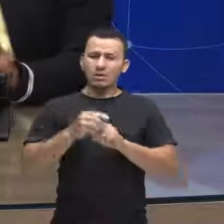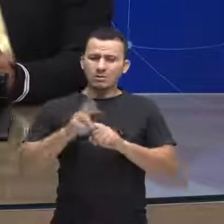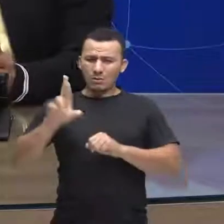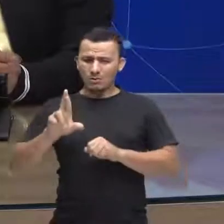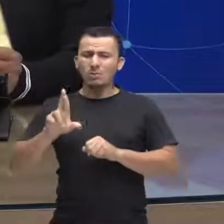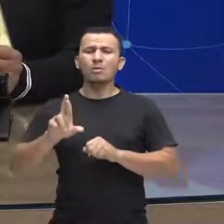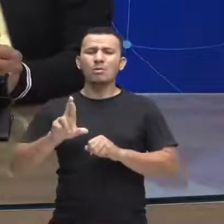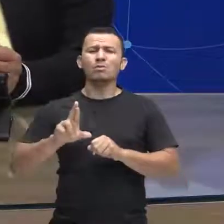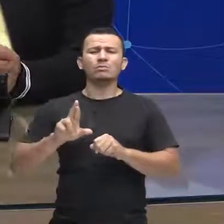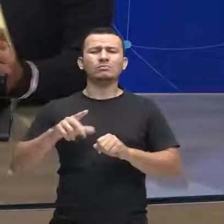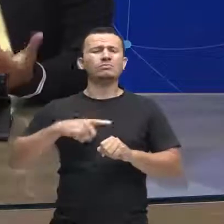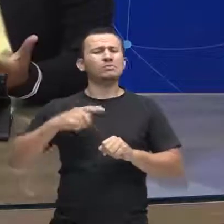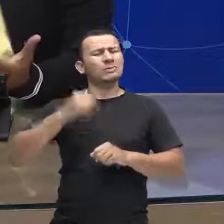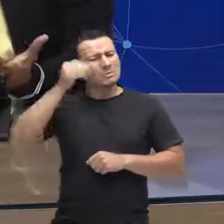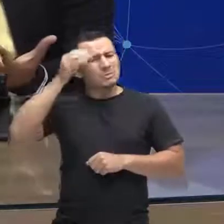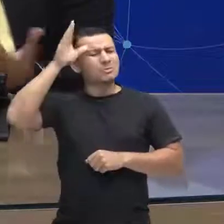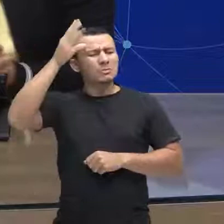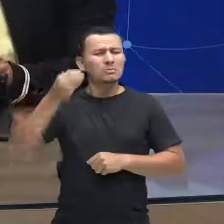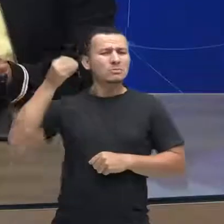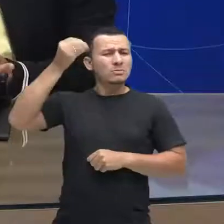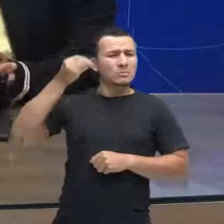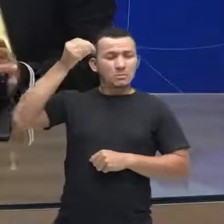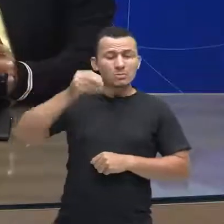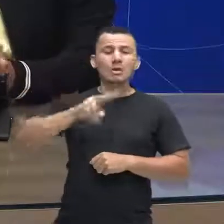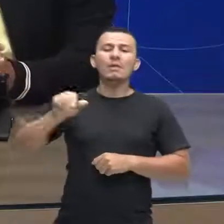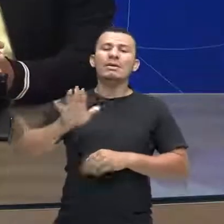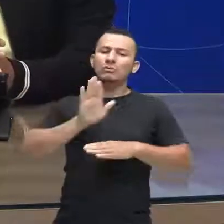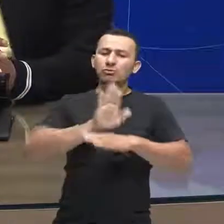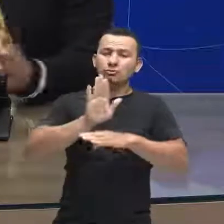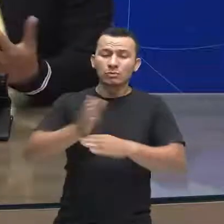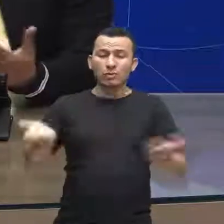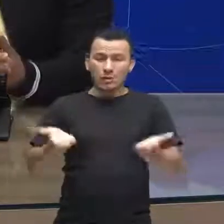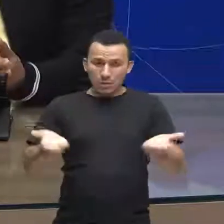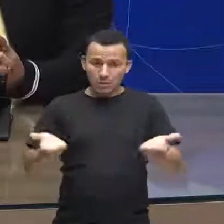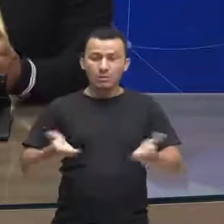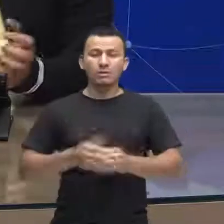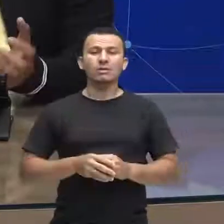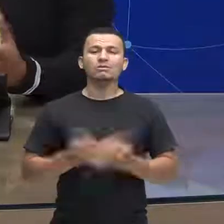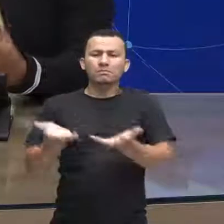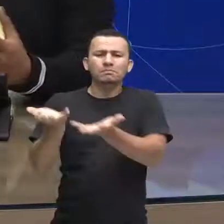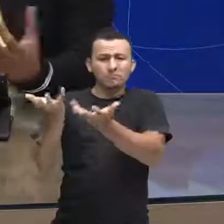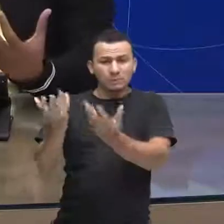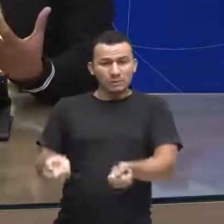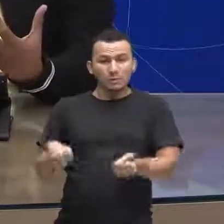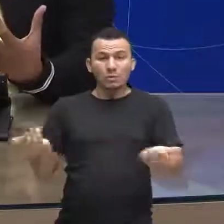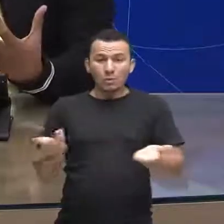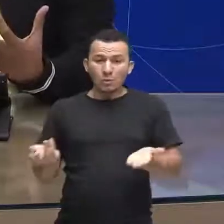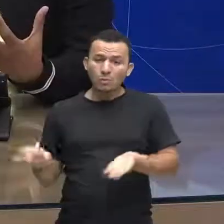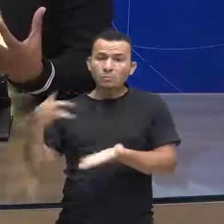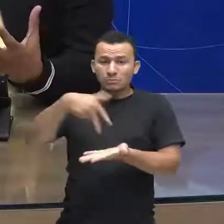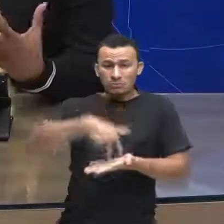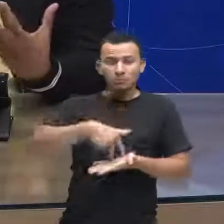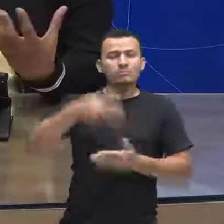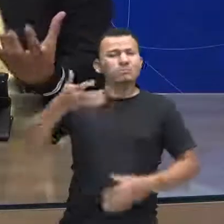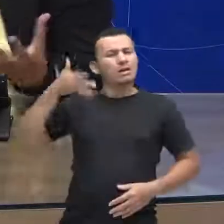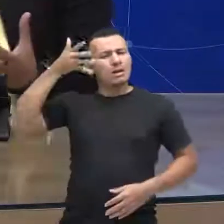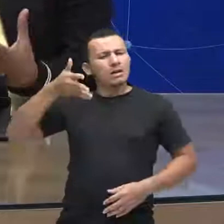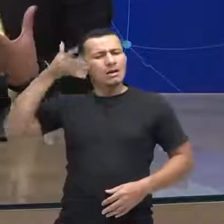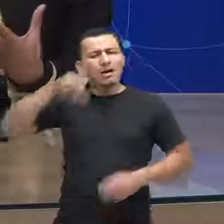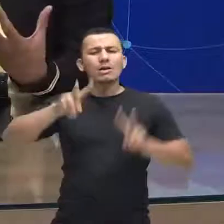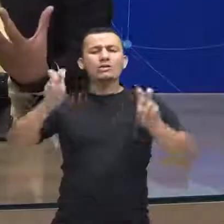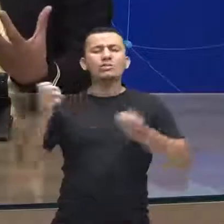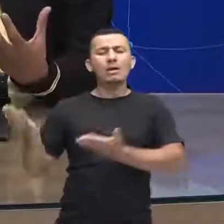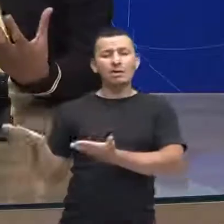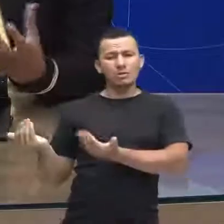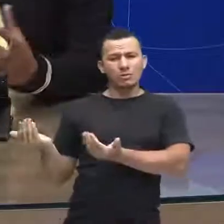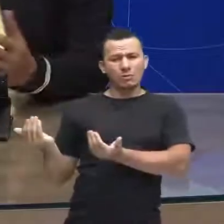renomado, cheio de conhecimento, sempre disposto a contribuir. E aceitou o nosso convite de vir aqui falar um pouquinho desse aspecto da juventude,